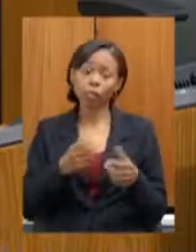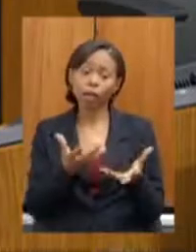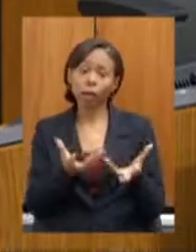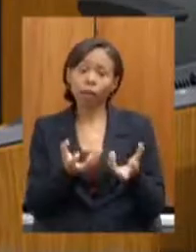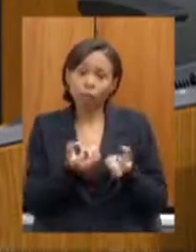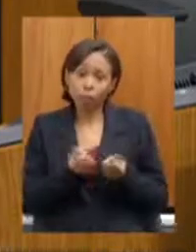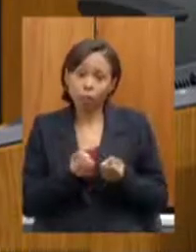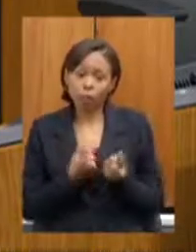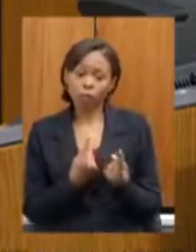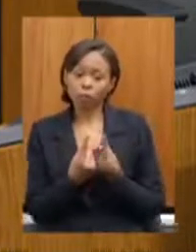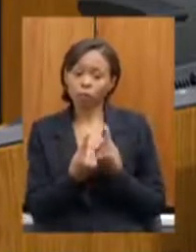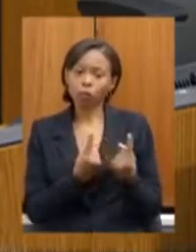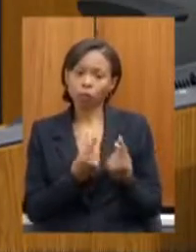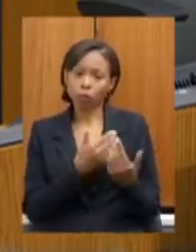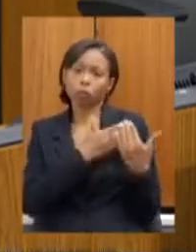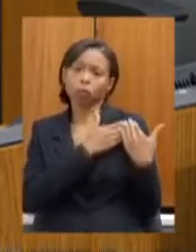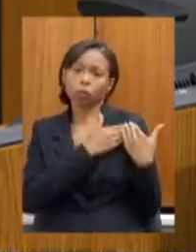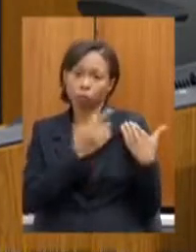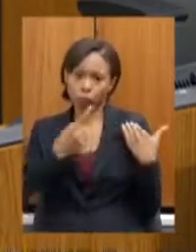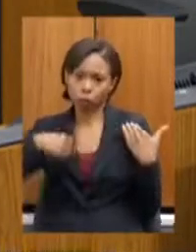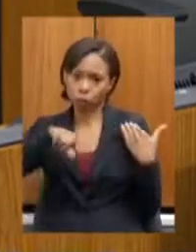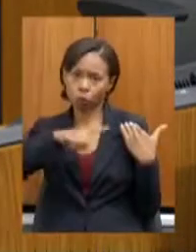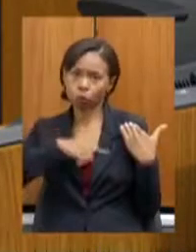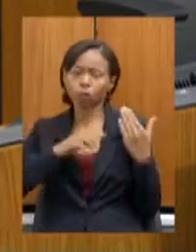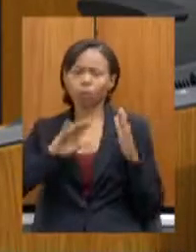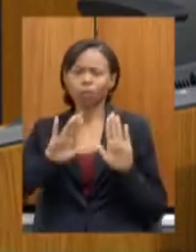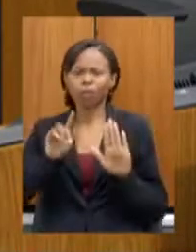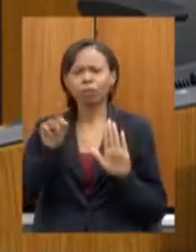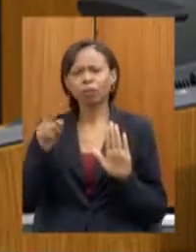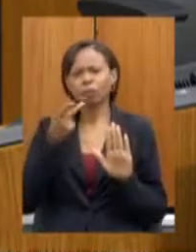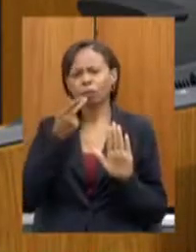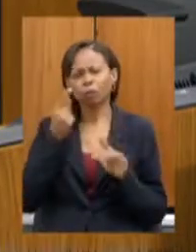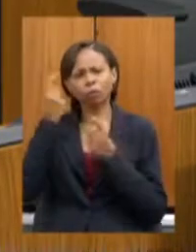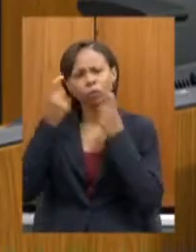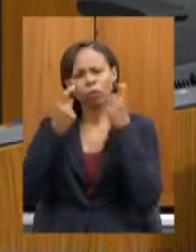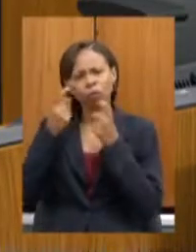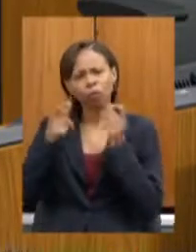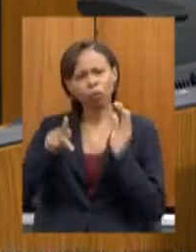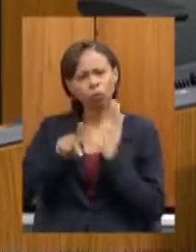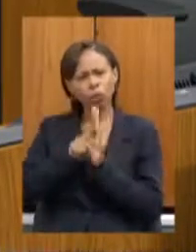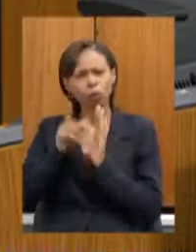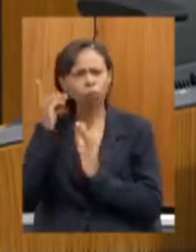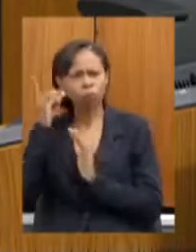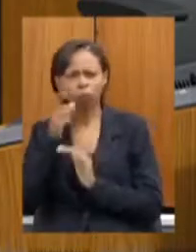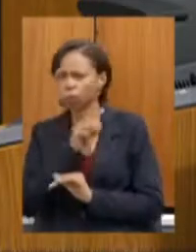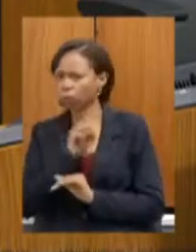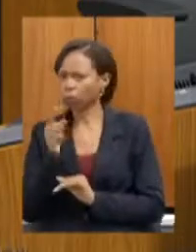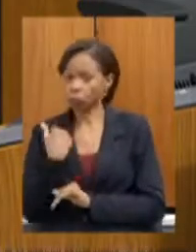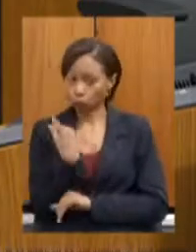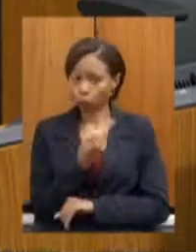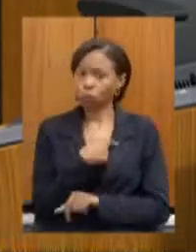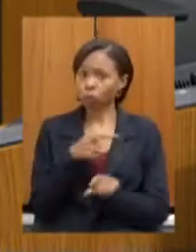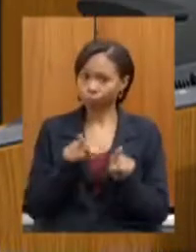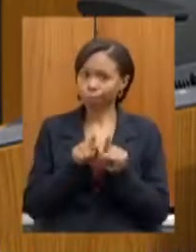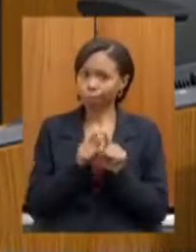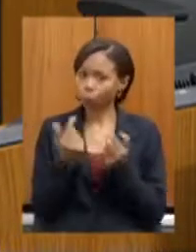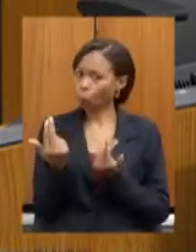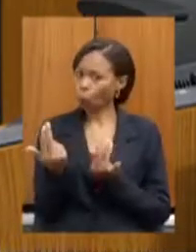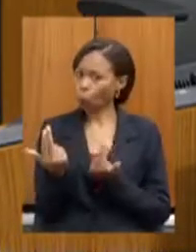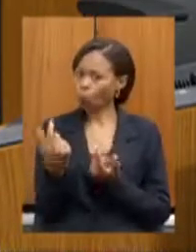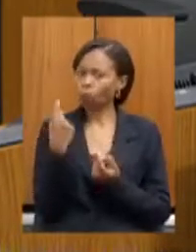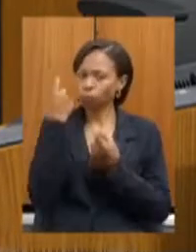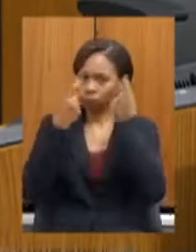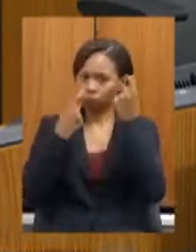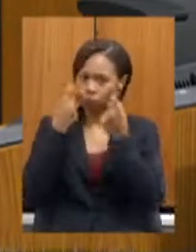Agora, o senhor trouxe aqui uma preocupação que não é exclusiva dos nossos deputados, é nossa também. E isso eu fui